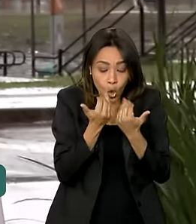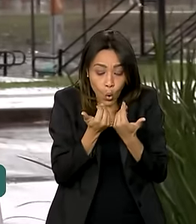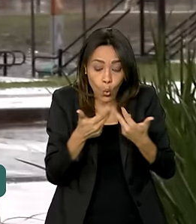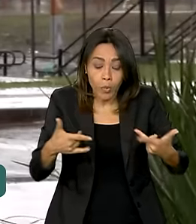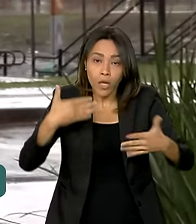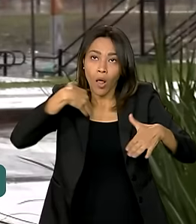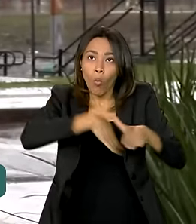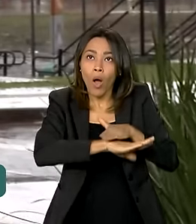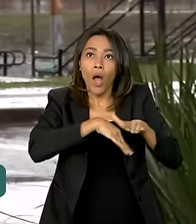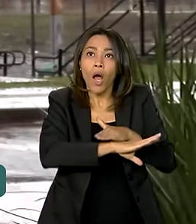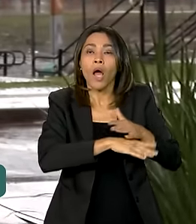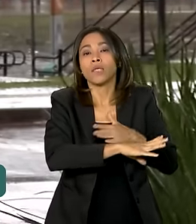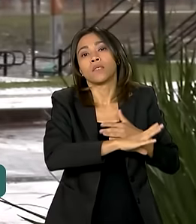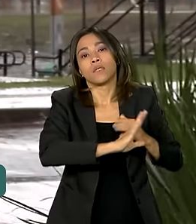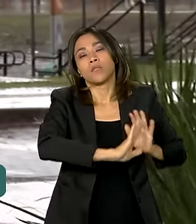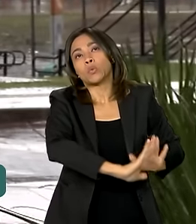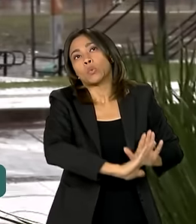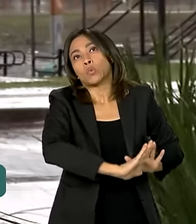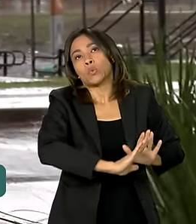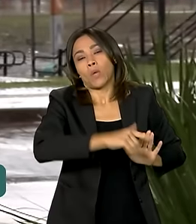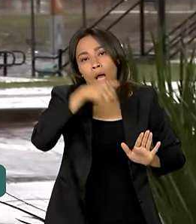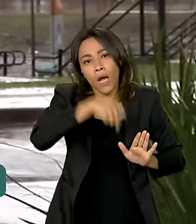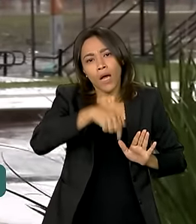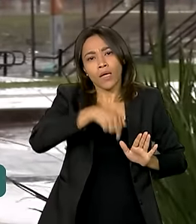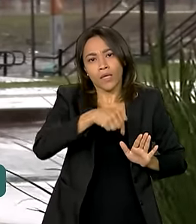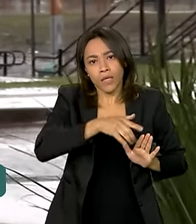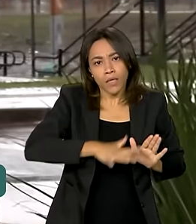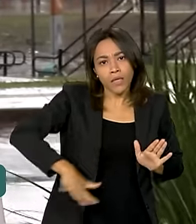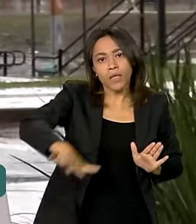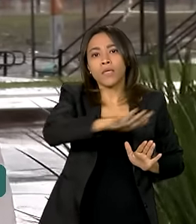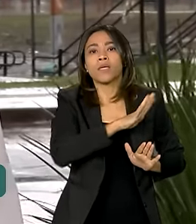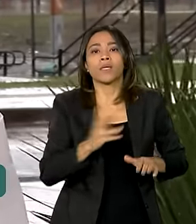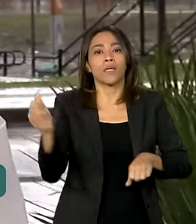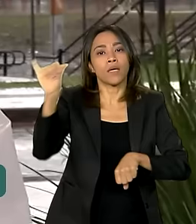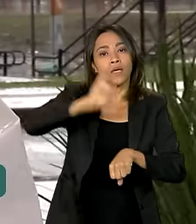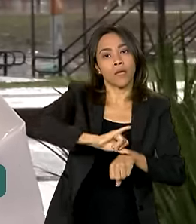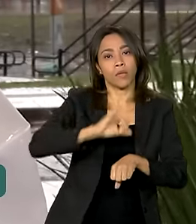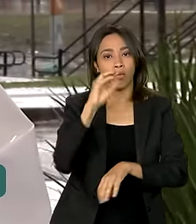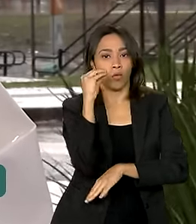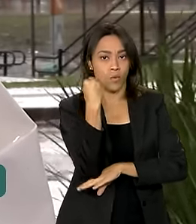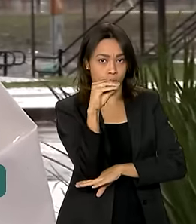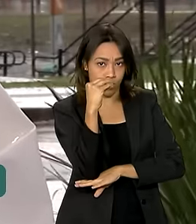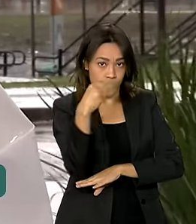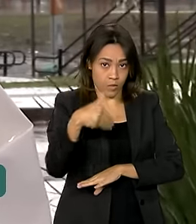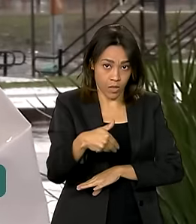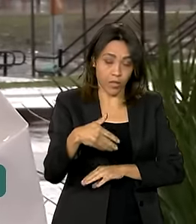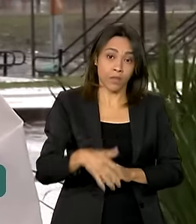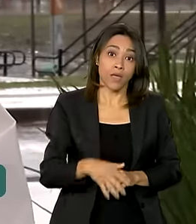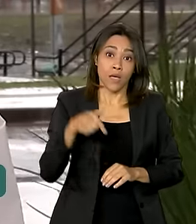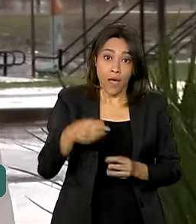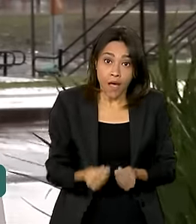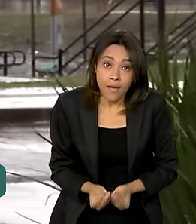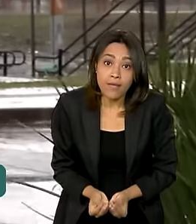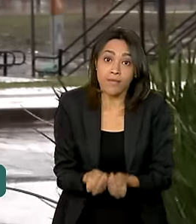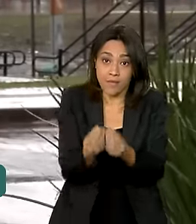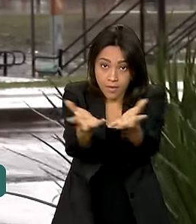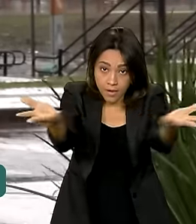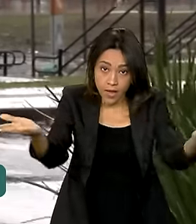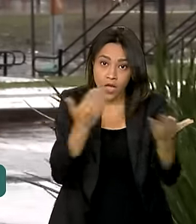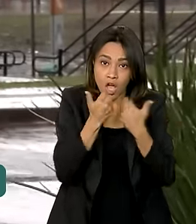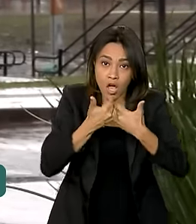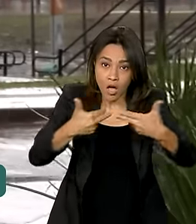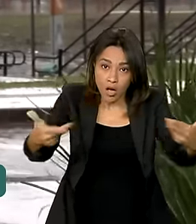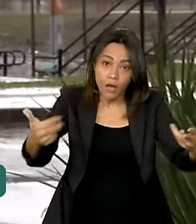armazenados por algum momento aqui em Porto Alegre. A entrega desses itens pelas Forças Armadas também